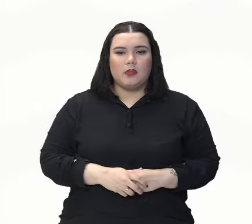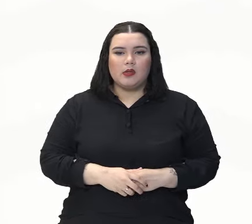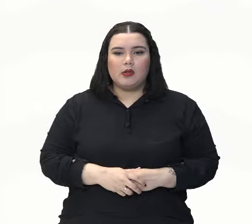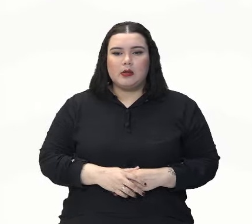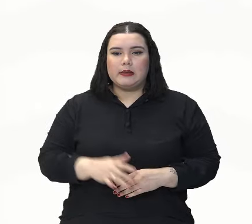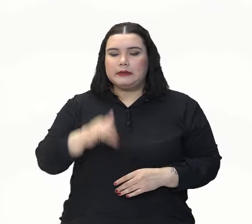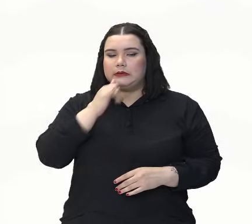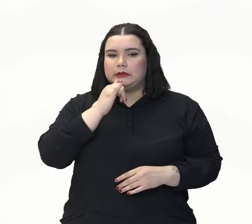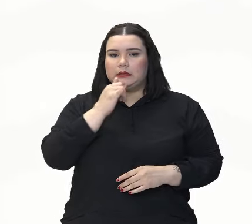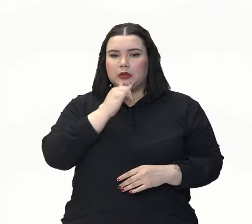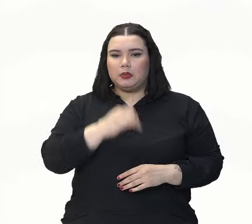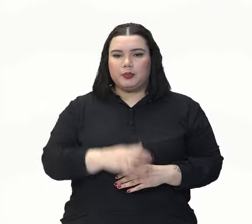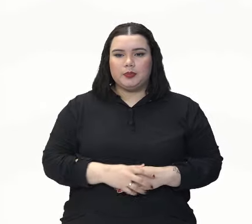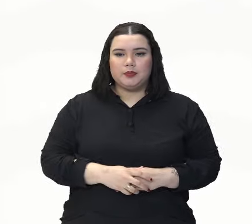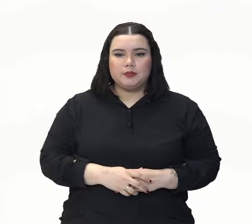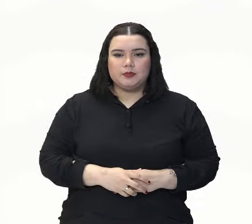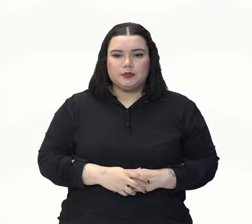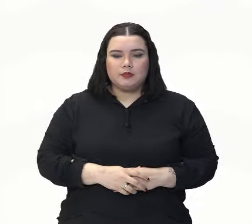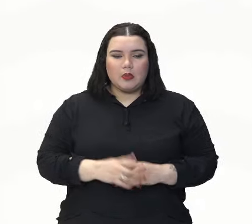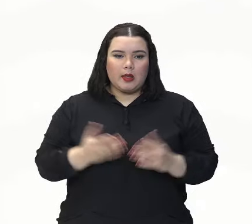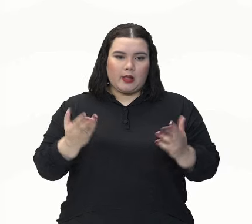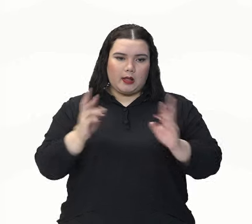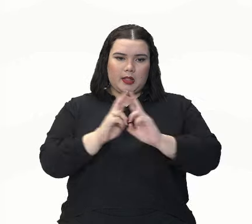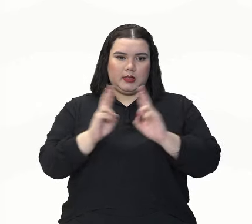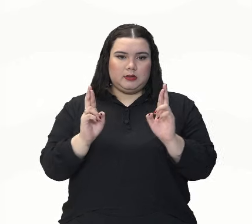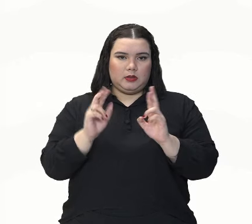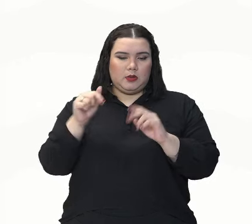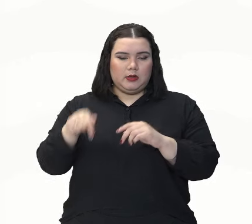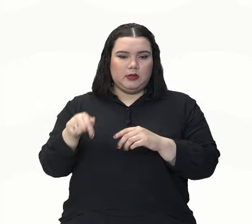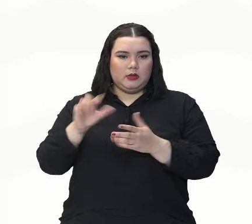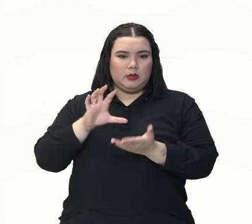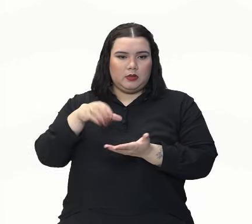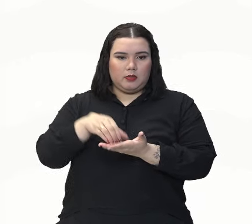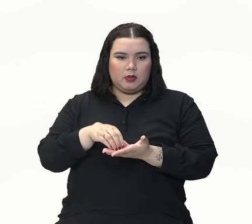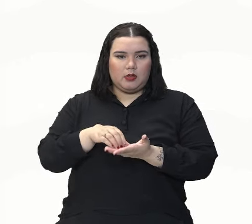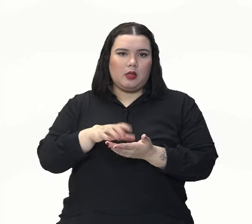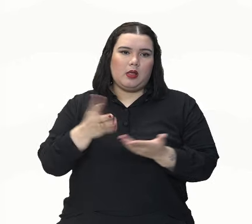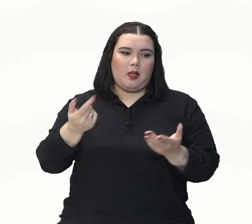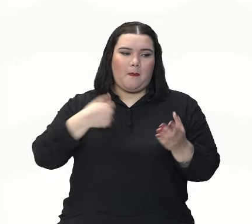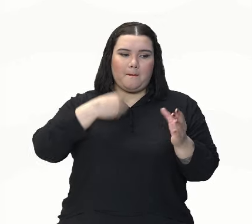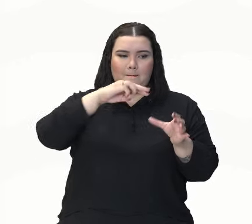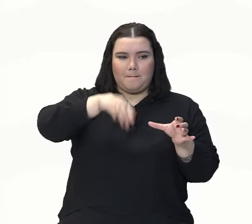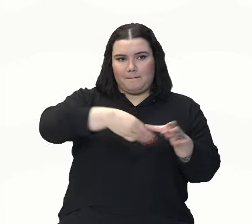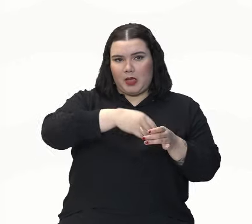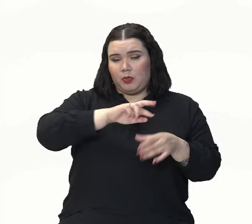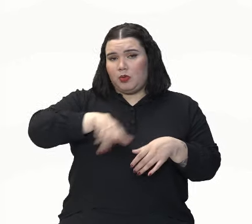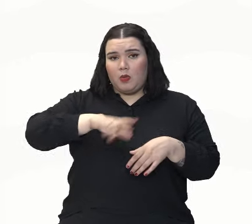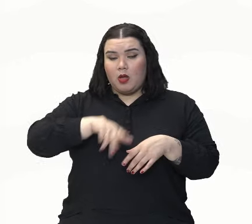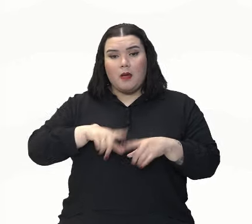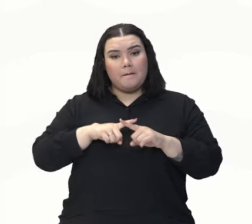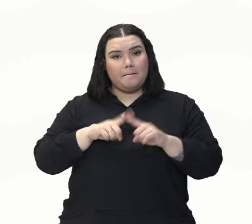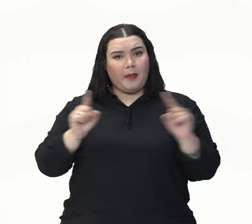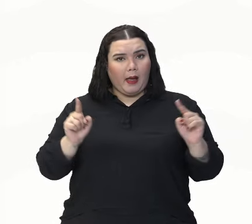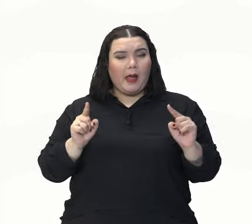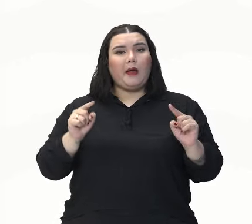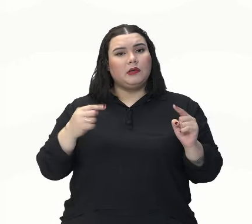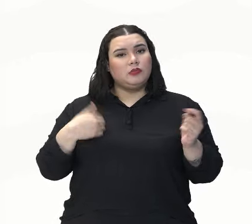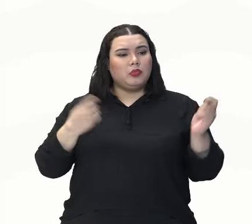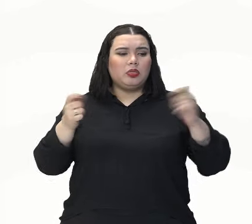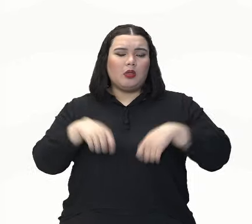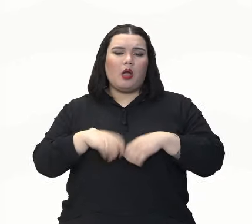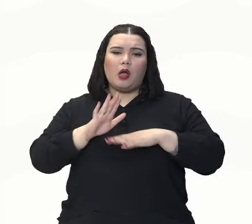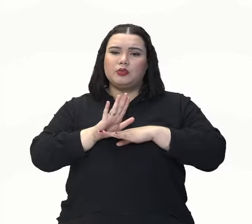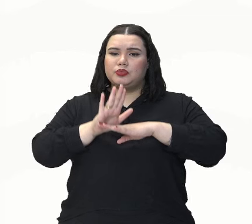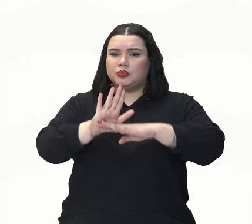com relação à ONG, não é porque eu não faço parte que eu não vou também vestir